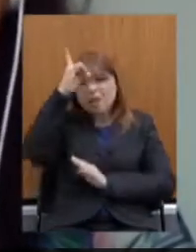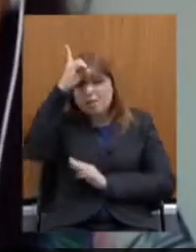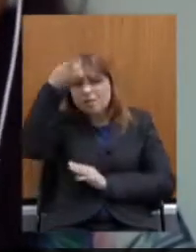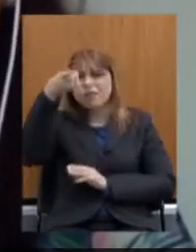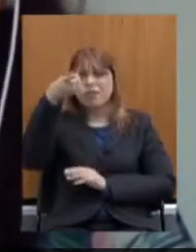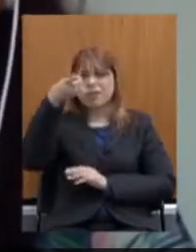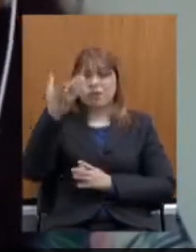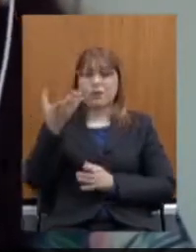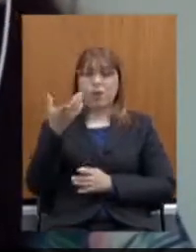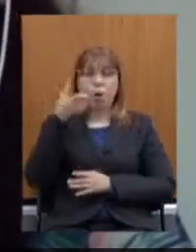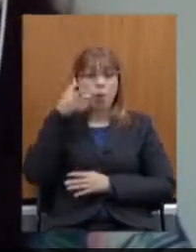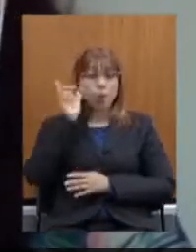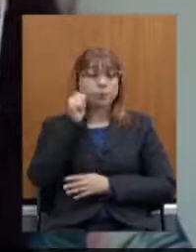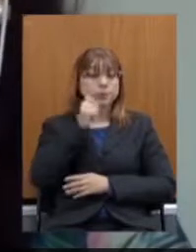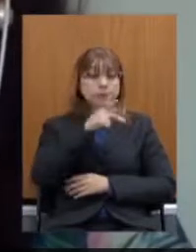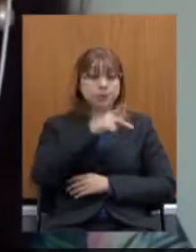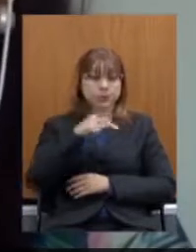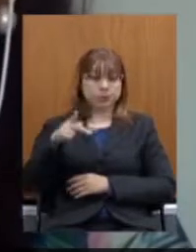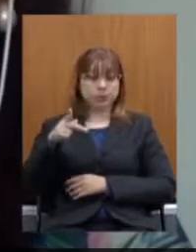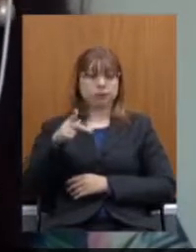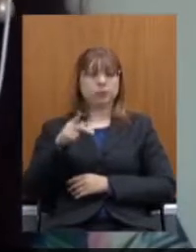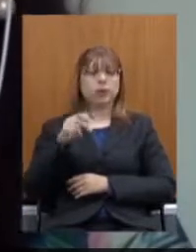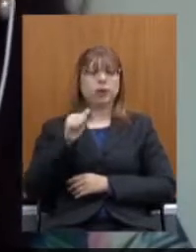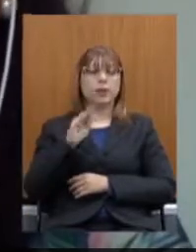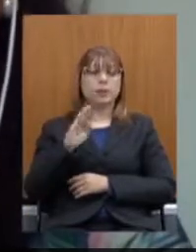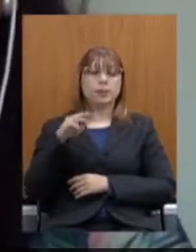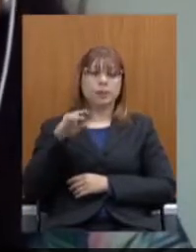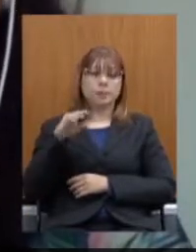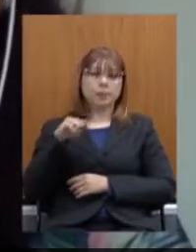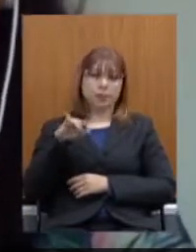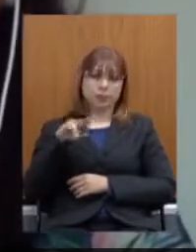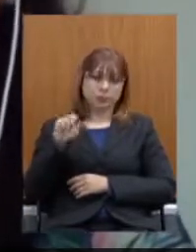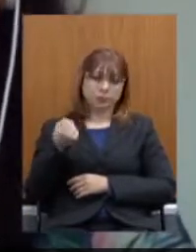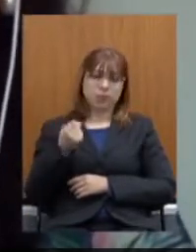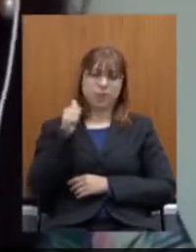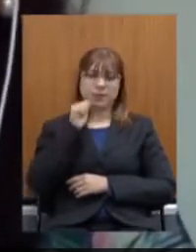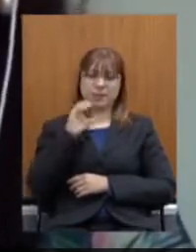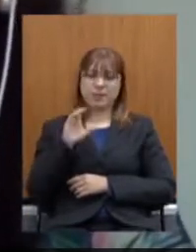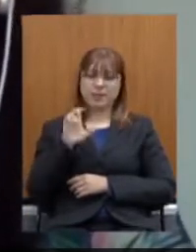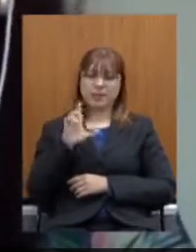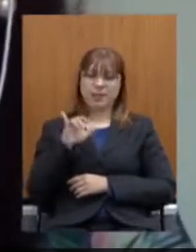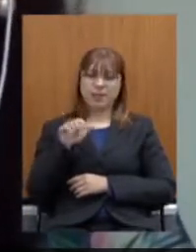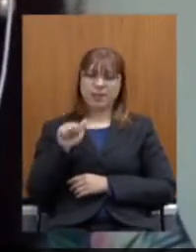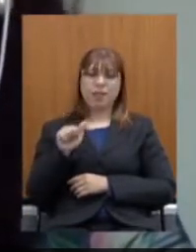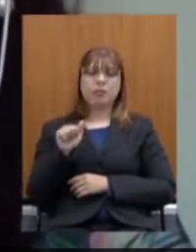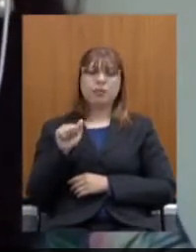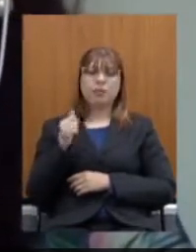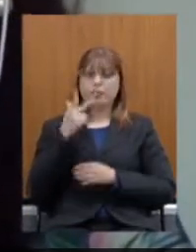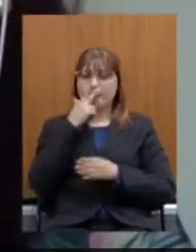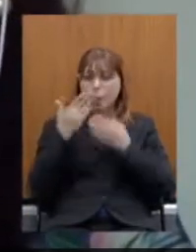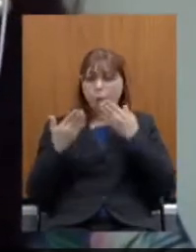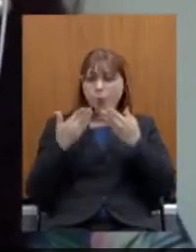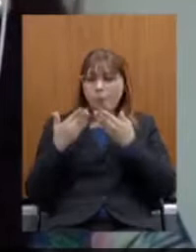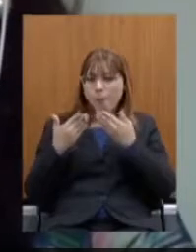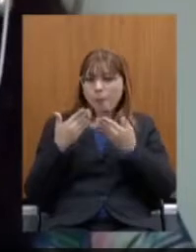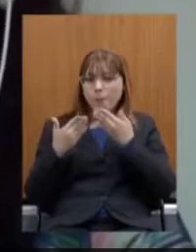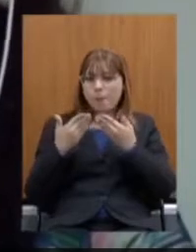claro aqui ontem a presidente da PEMINAS, a Célia, comparando com o imposto de renda,